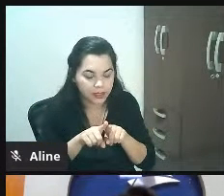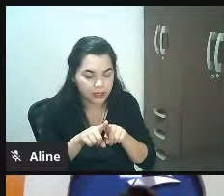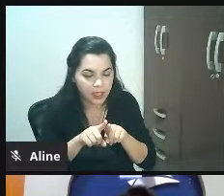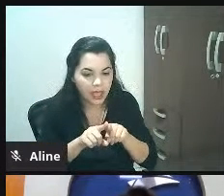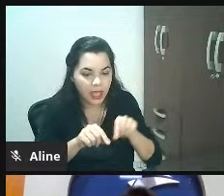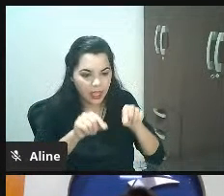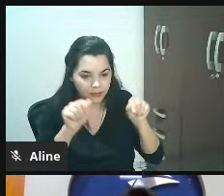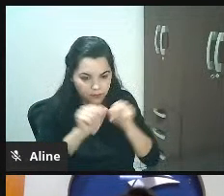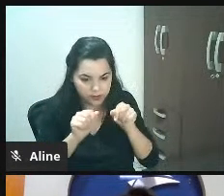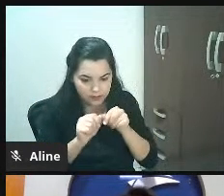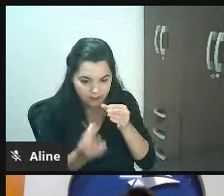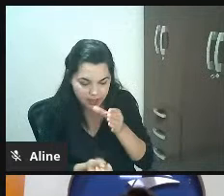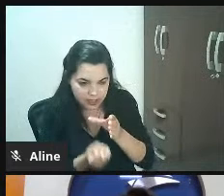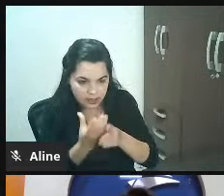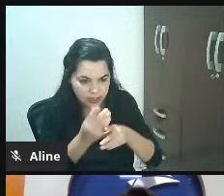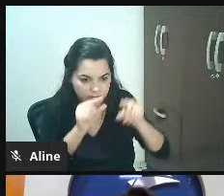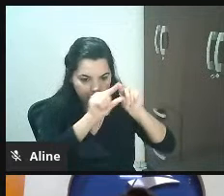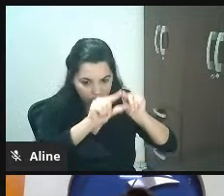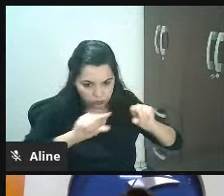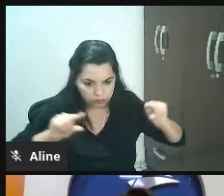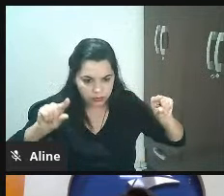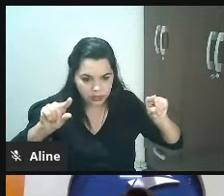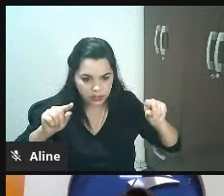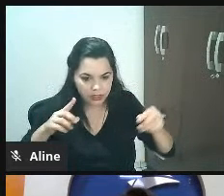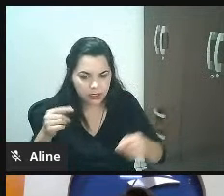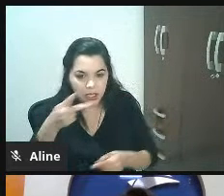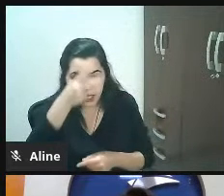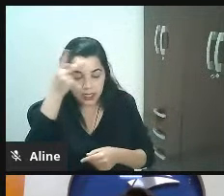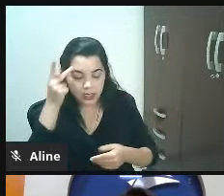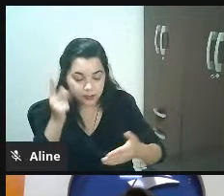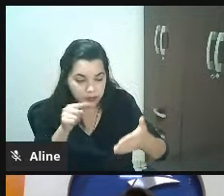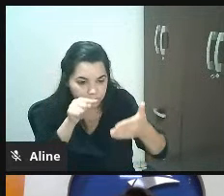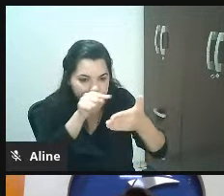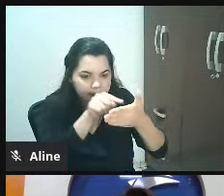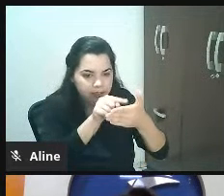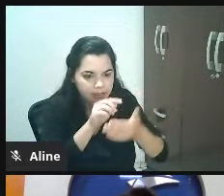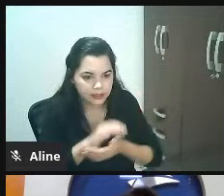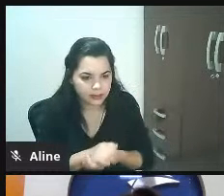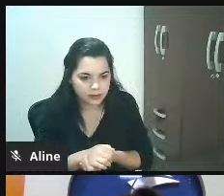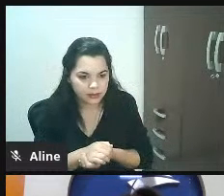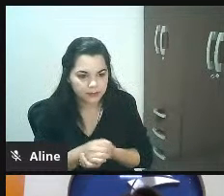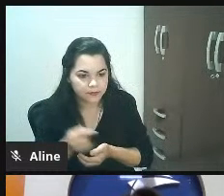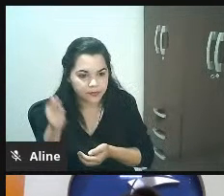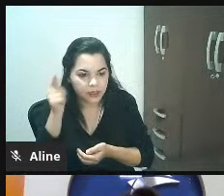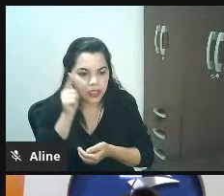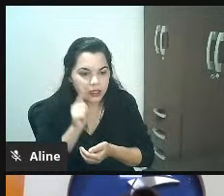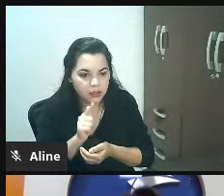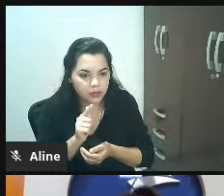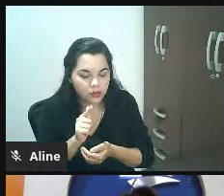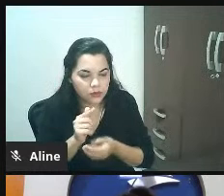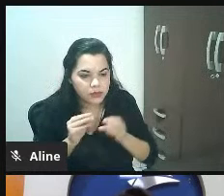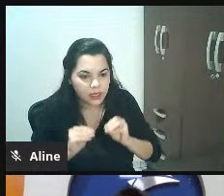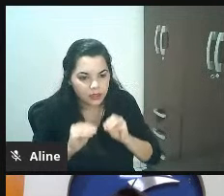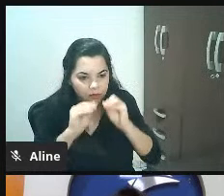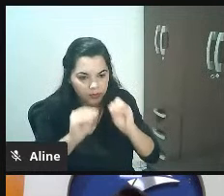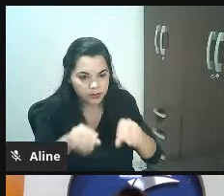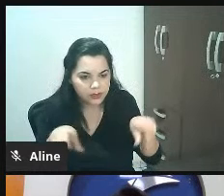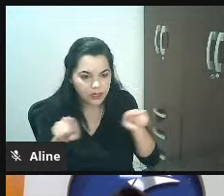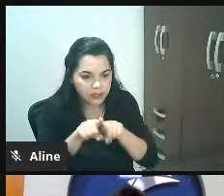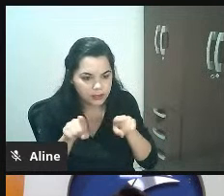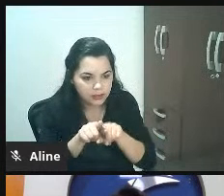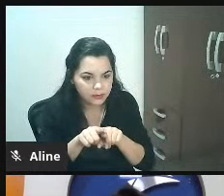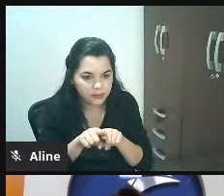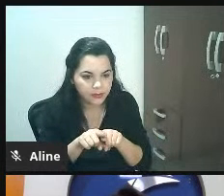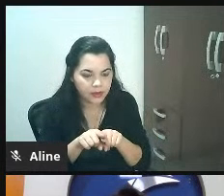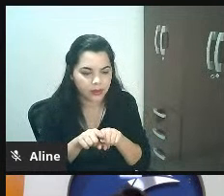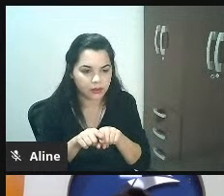então você consegue mandar isso para ele lá você consegue além de colocar você pode colocar o mapa dentro do Google dentro do WhatsApp Business para quando o cliente fala